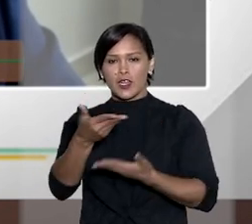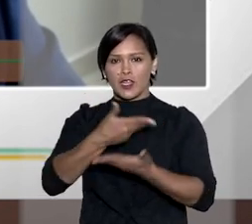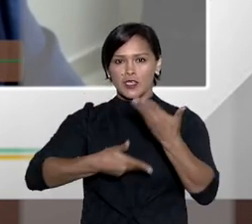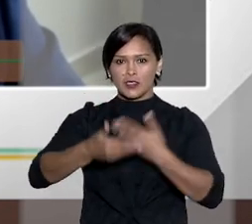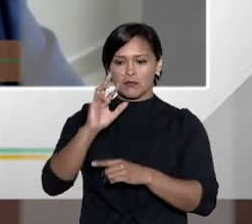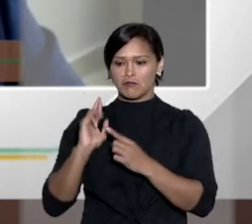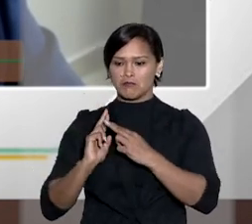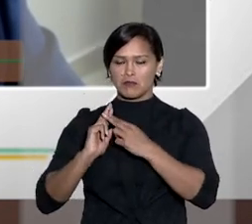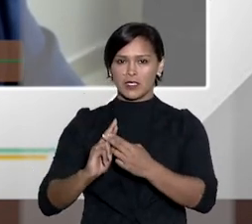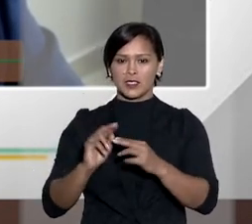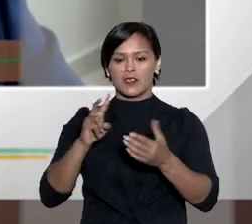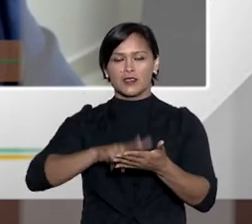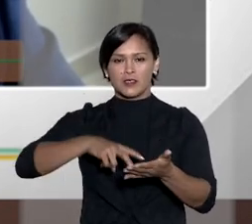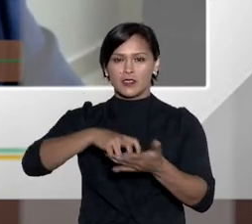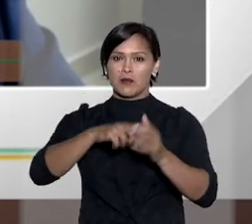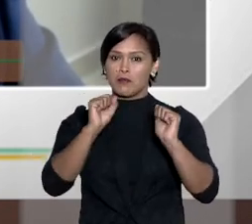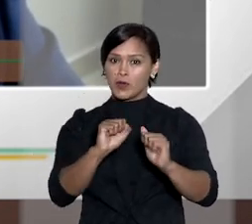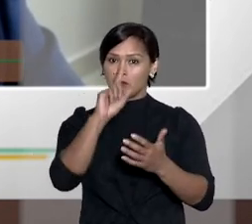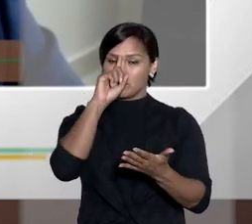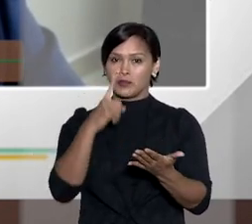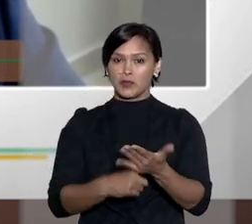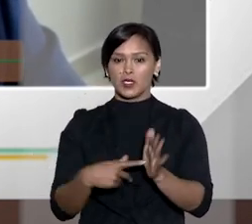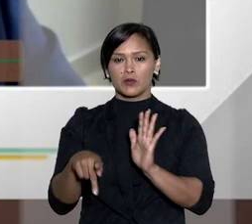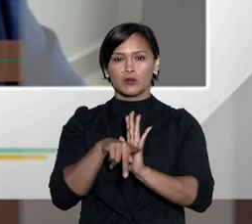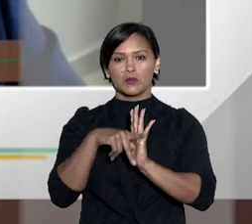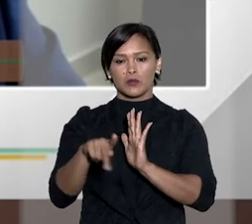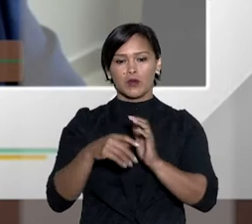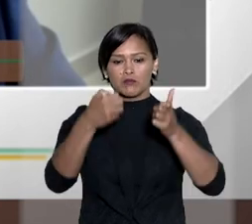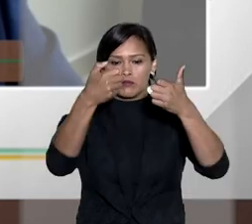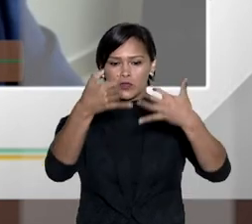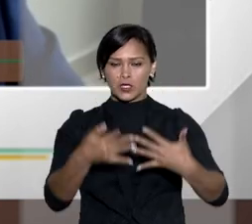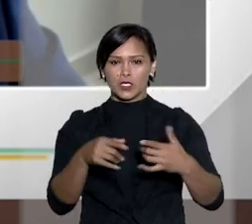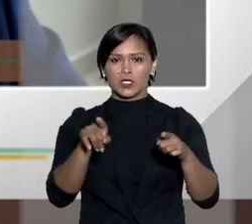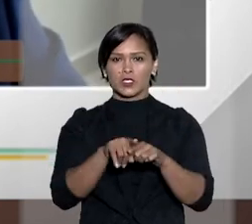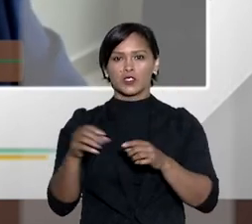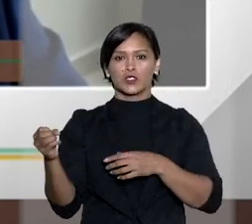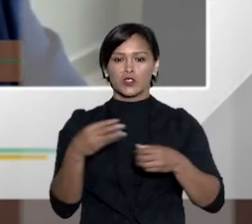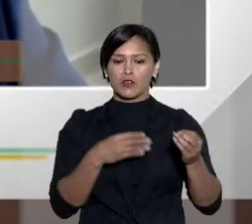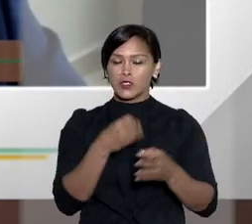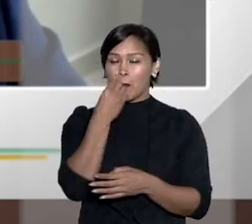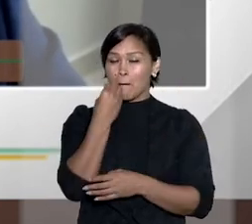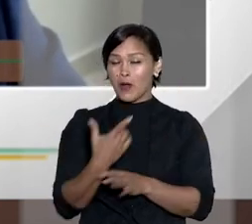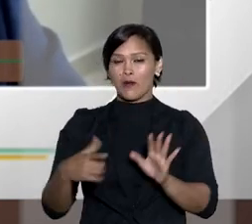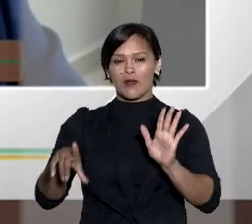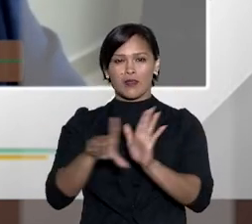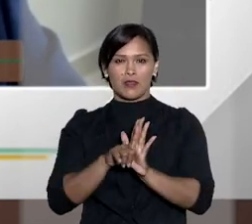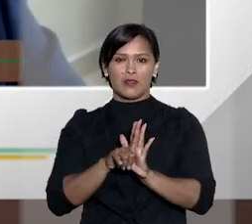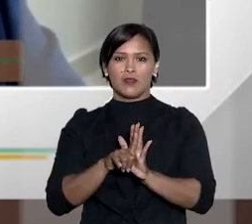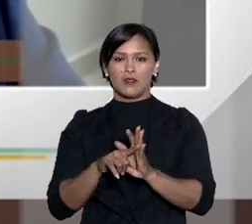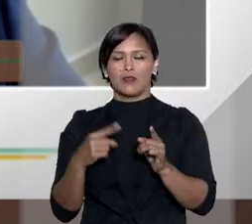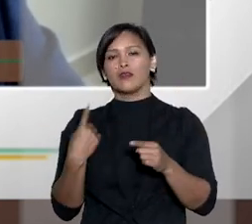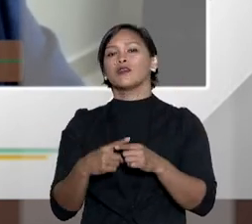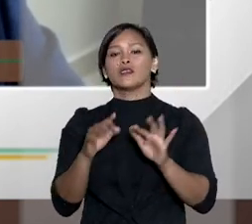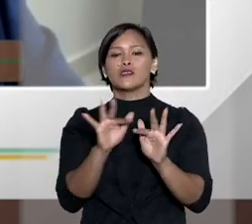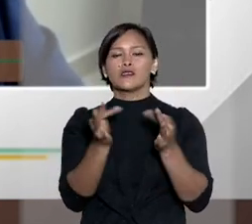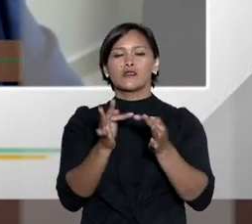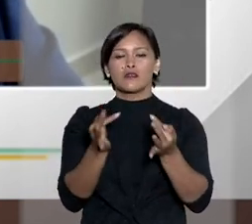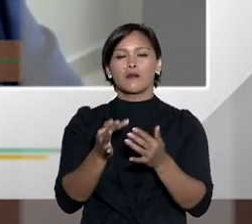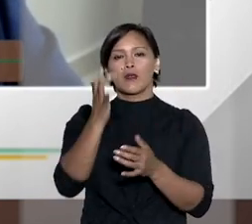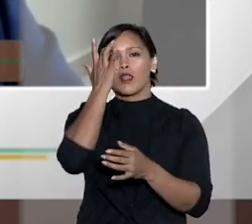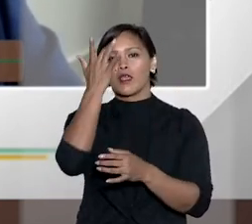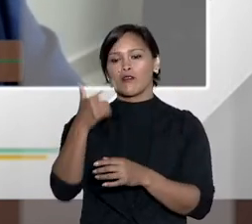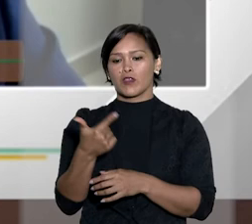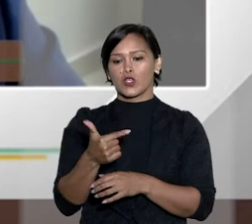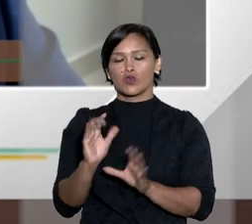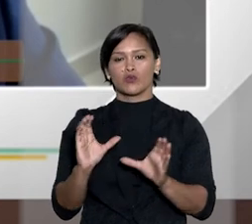e o recurso é julgado por uma turma de 3 membros a sentença pode ser confirmada por seus próprios fundamentos que essa é uma inovação muito